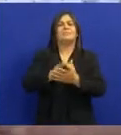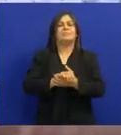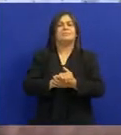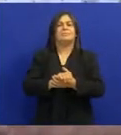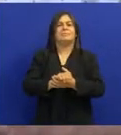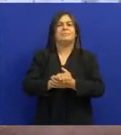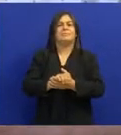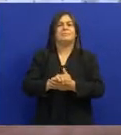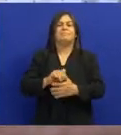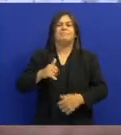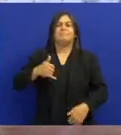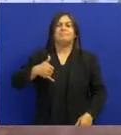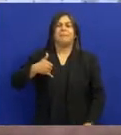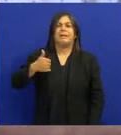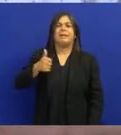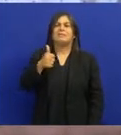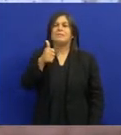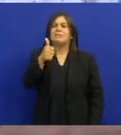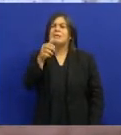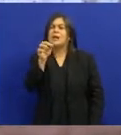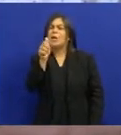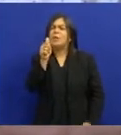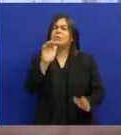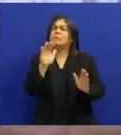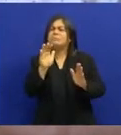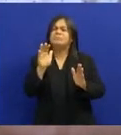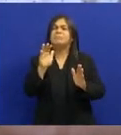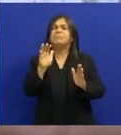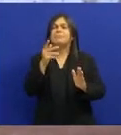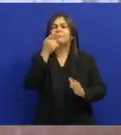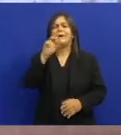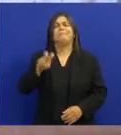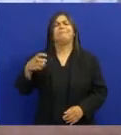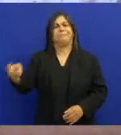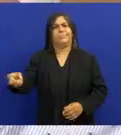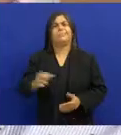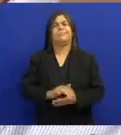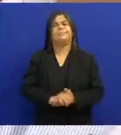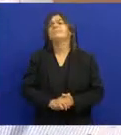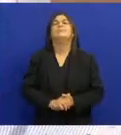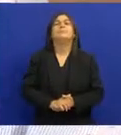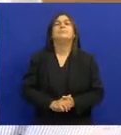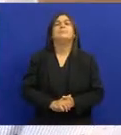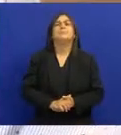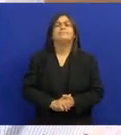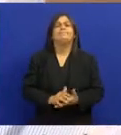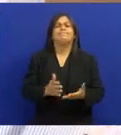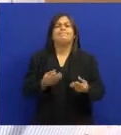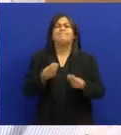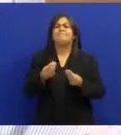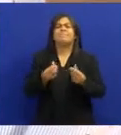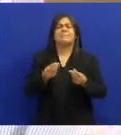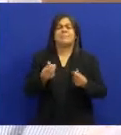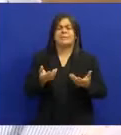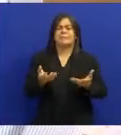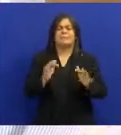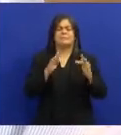depois Quando ele já tinha 10, 11 anos Quando o pai veio a falecer E aí a partir desse momento Houve um